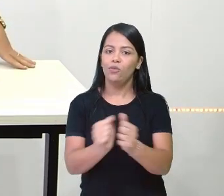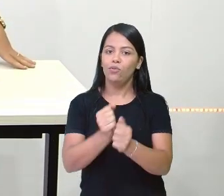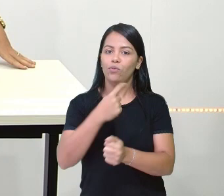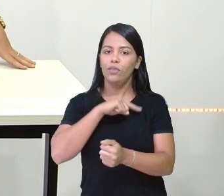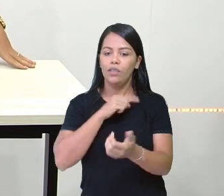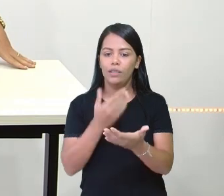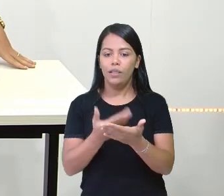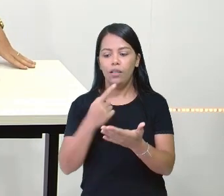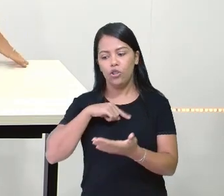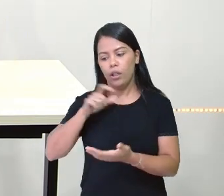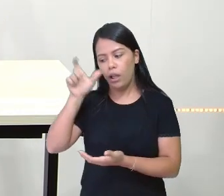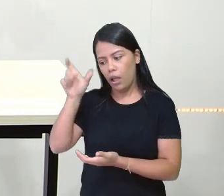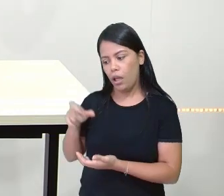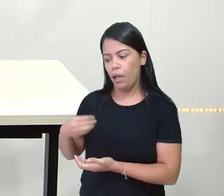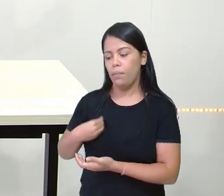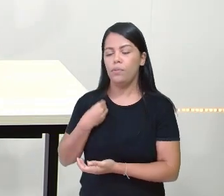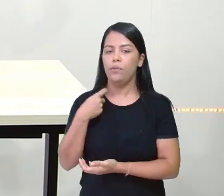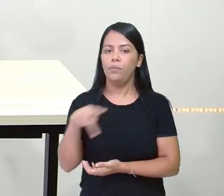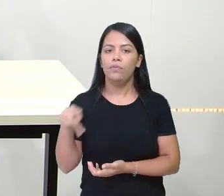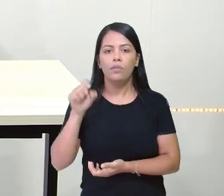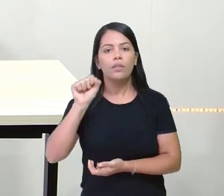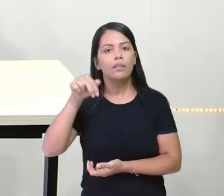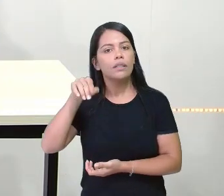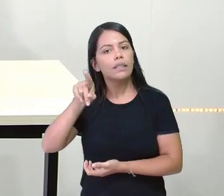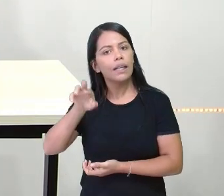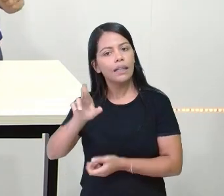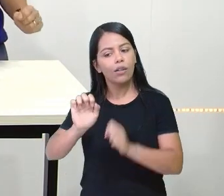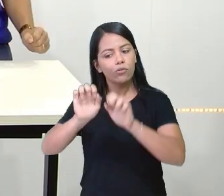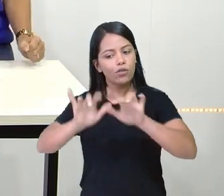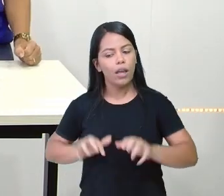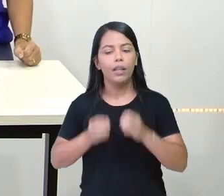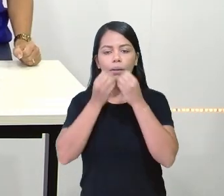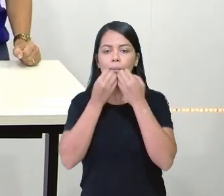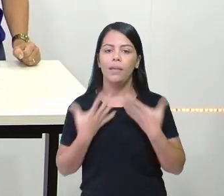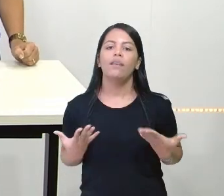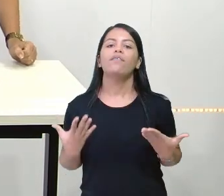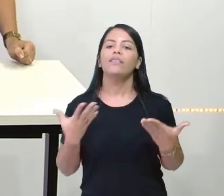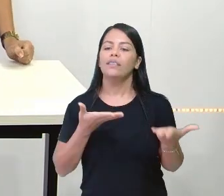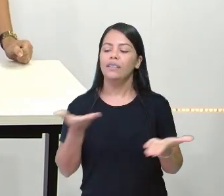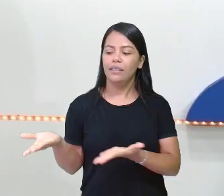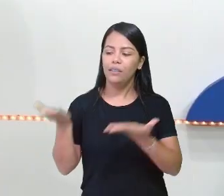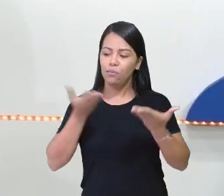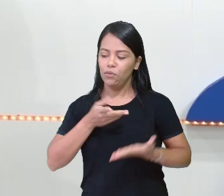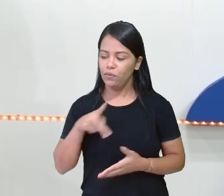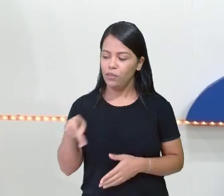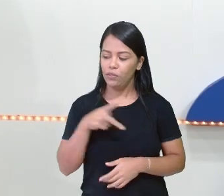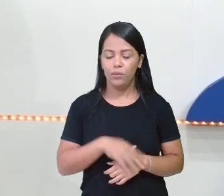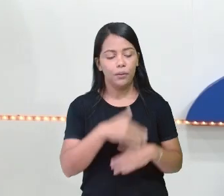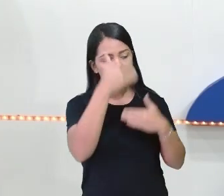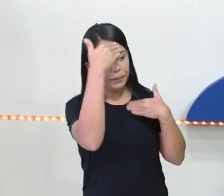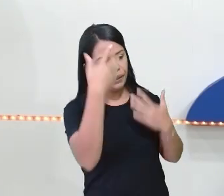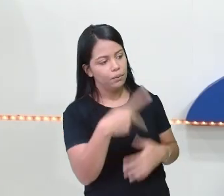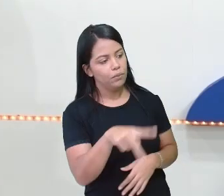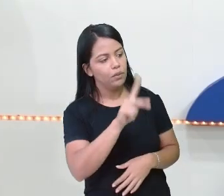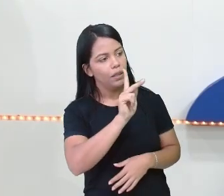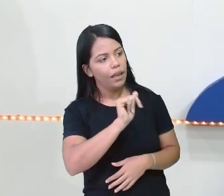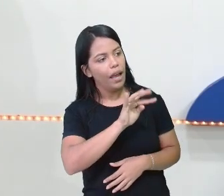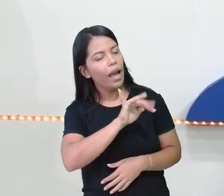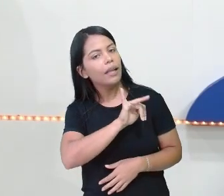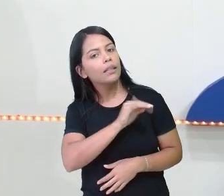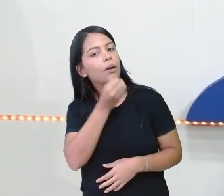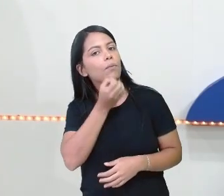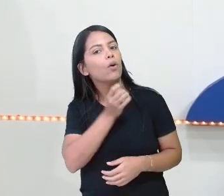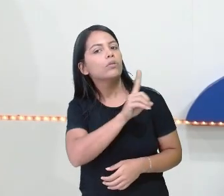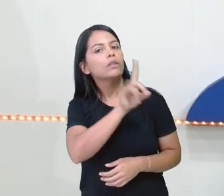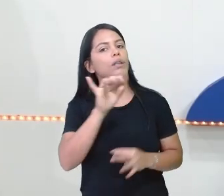temos a presença da professora Sandra lá no chat. Seja bem-vinda, professora Sandra. Obrigada, professora Cátia. Um bom dia para todo mundo,